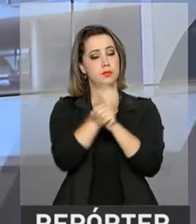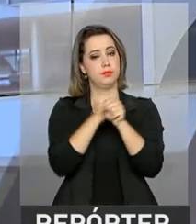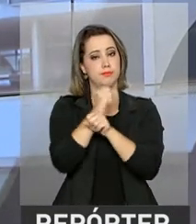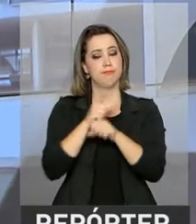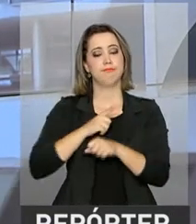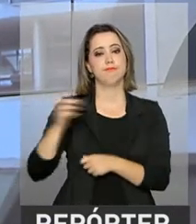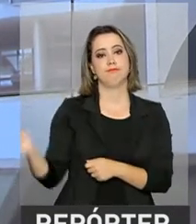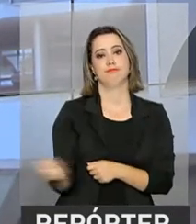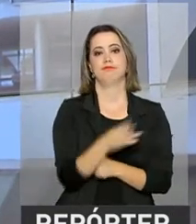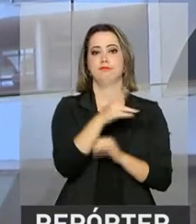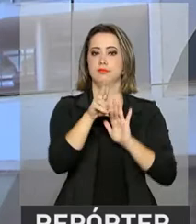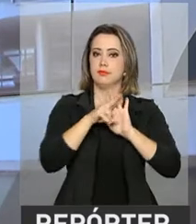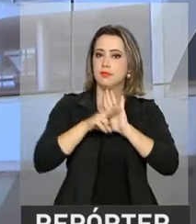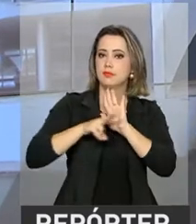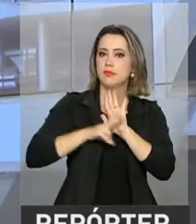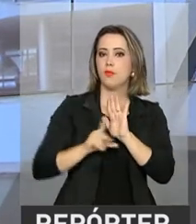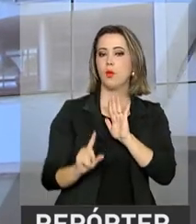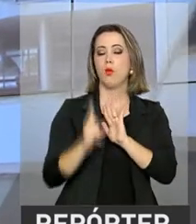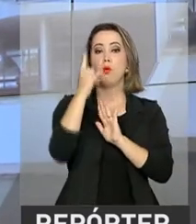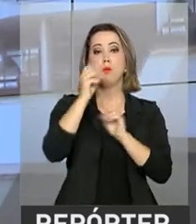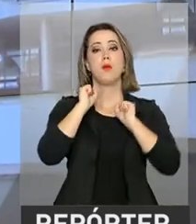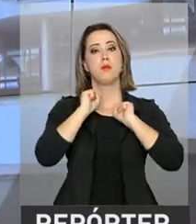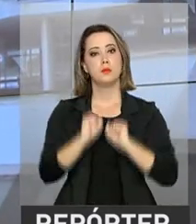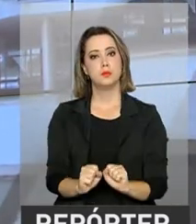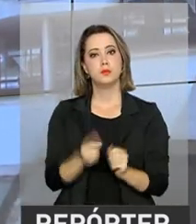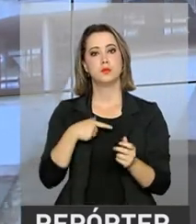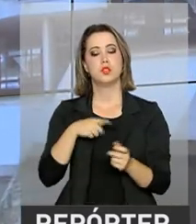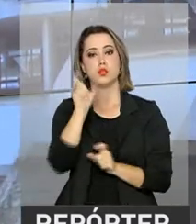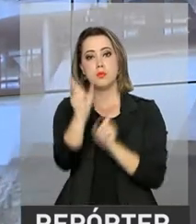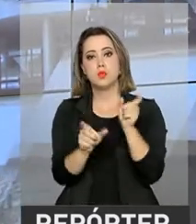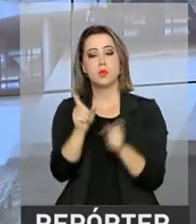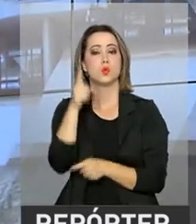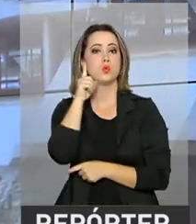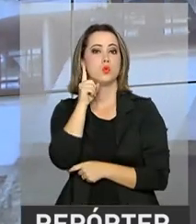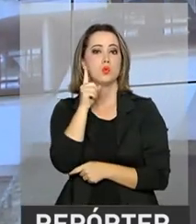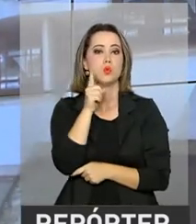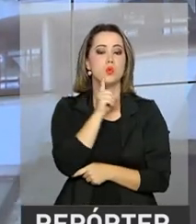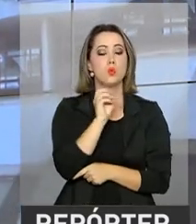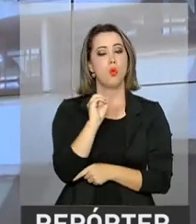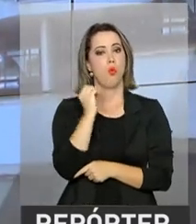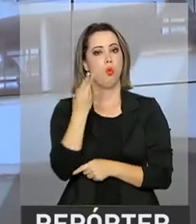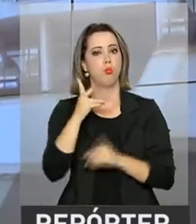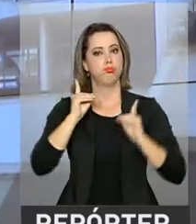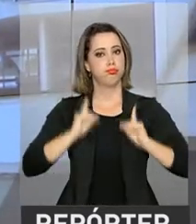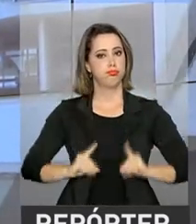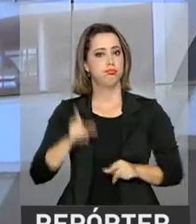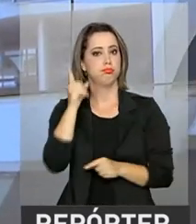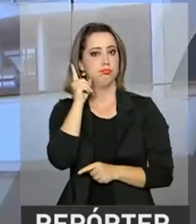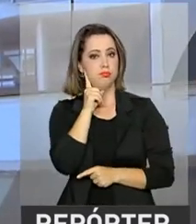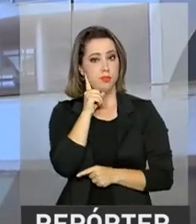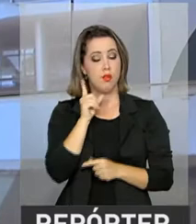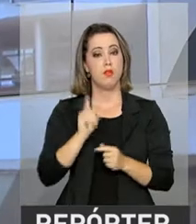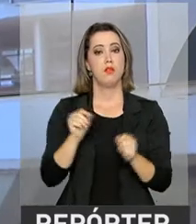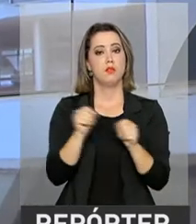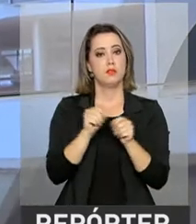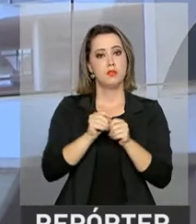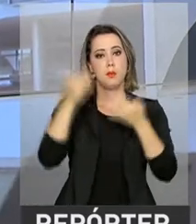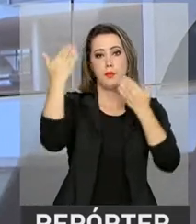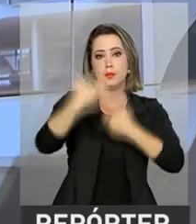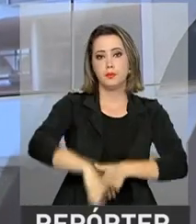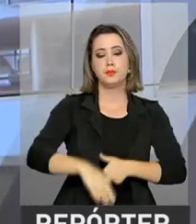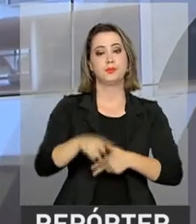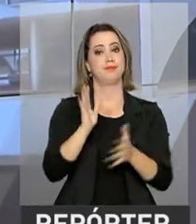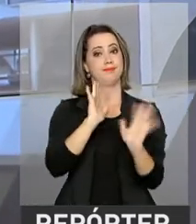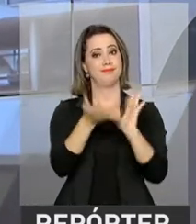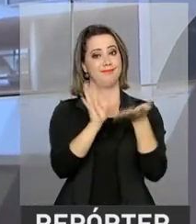deste ano terá uma série de novidades. Uma delas é a possibilidade de os candidatos surdos ou com deficiência auditiva fazerem